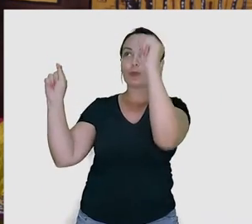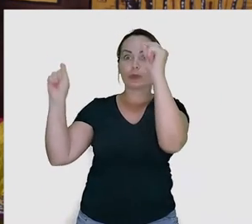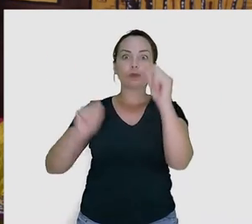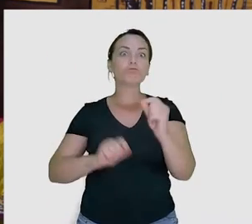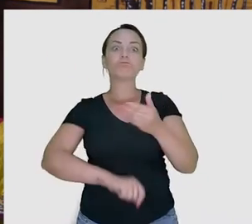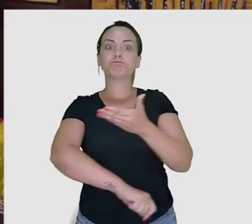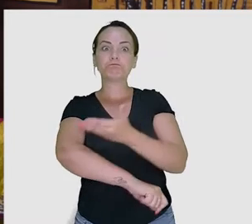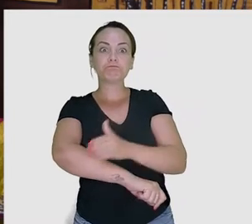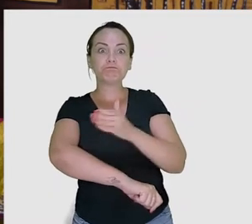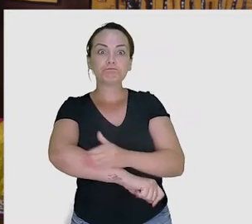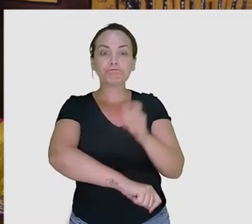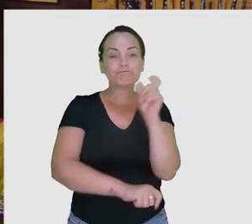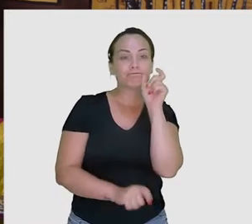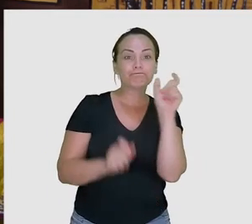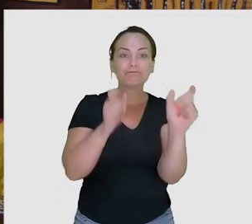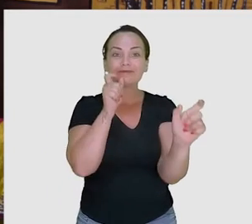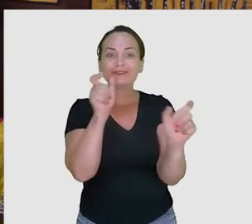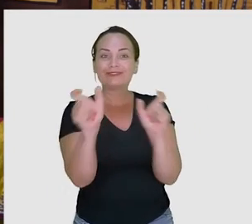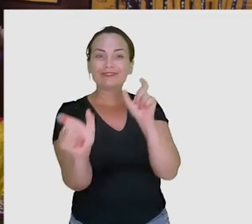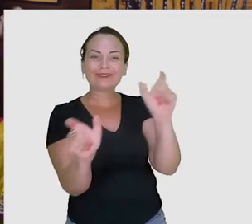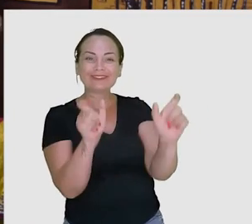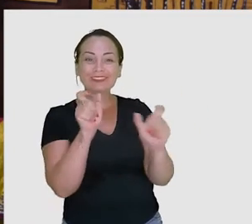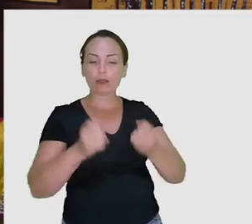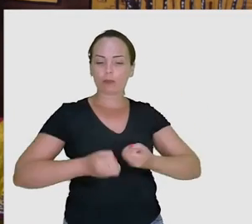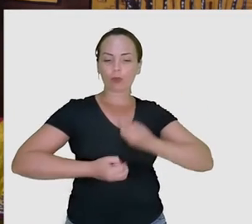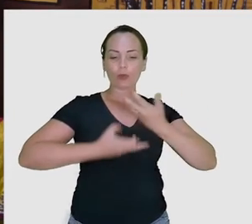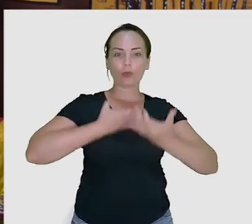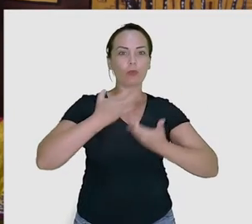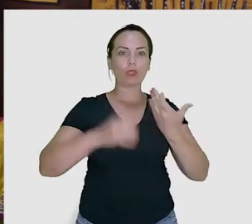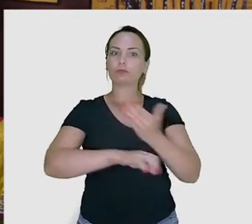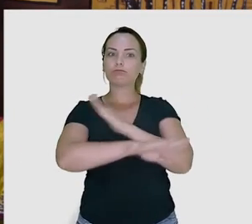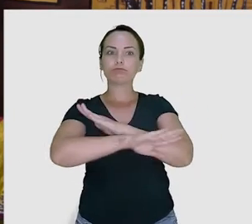Treinou o rei em cada verso para o encanto quebrar.